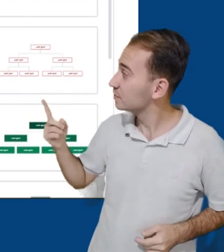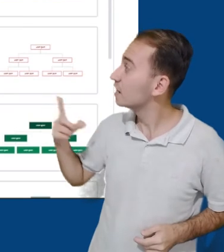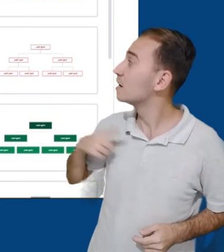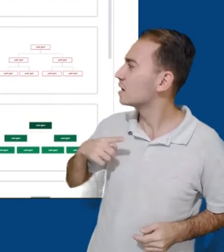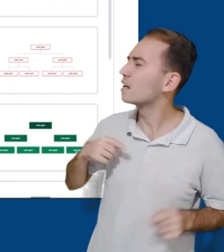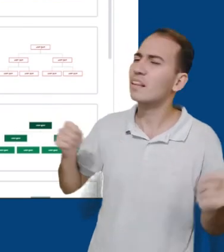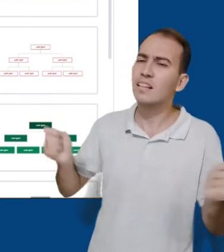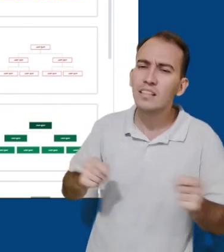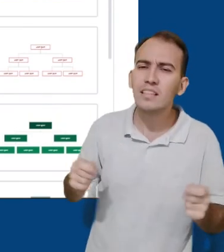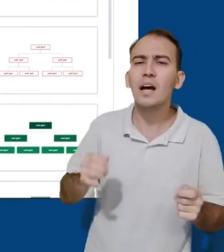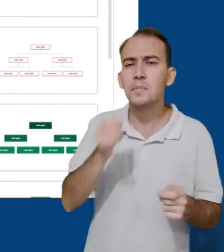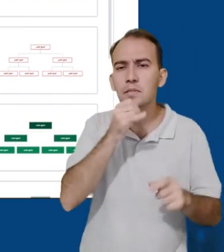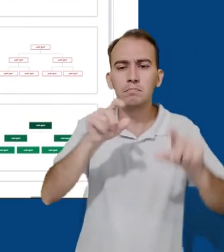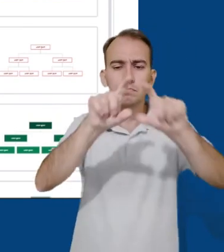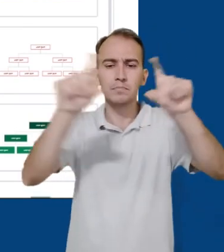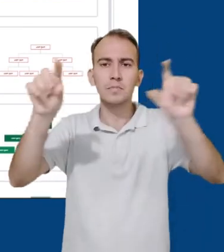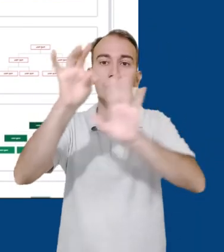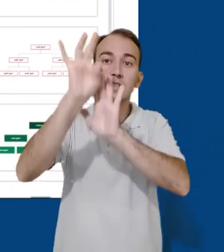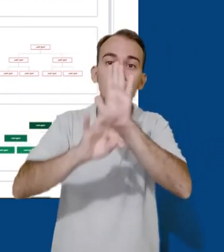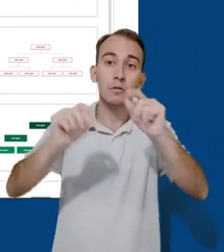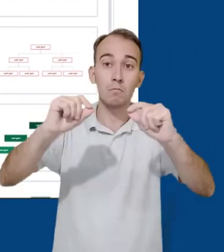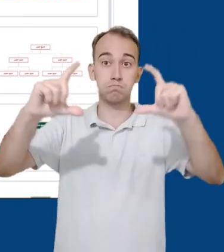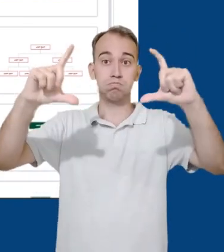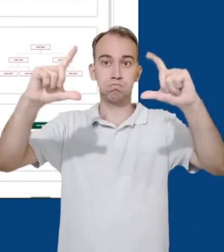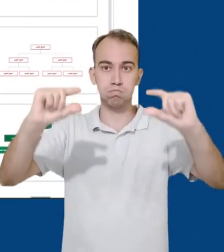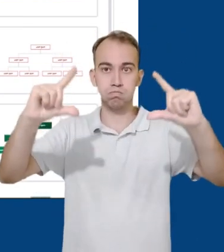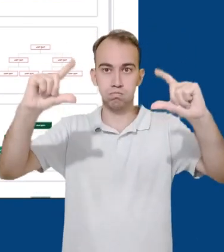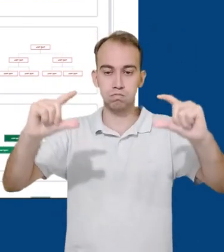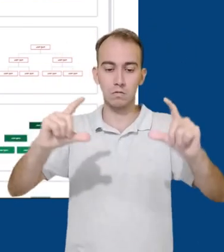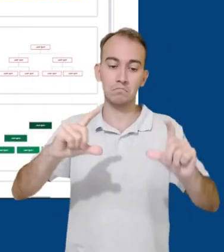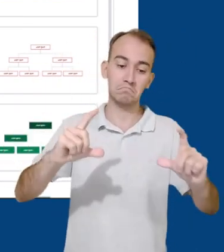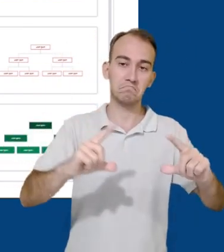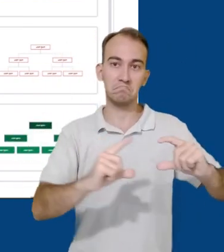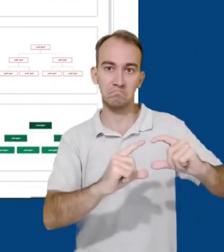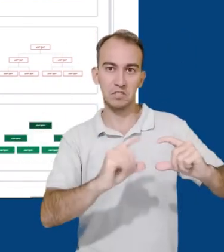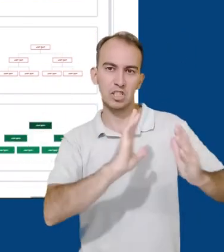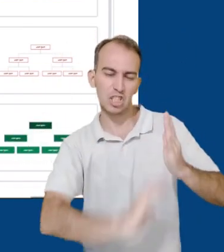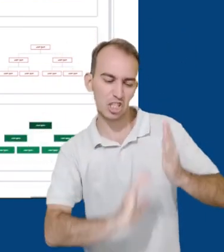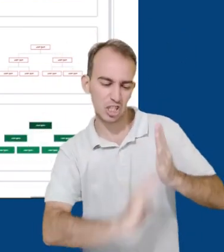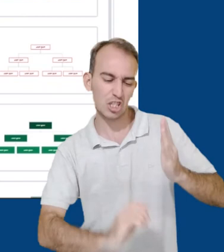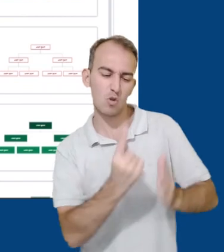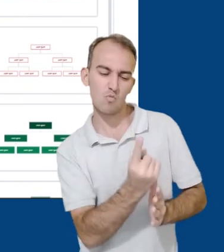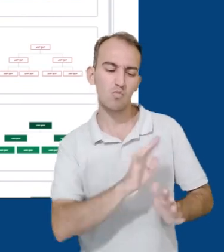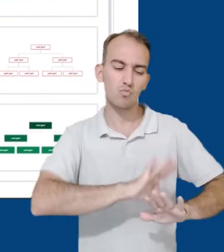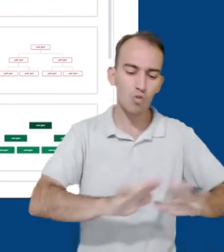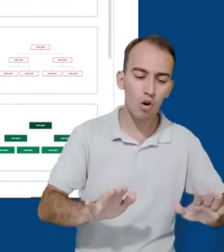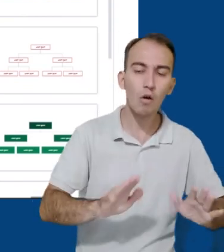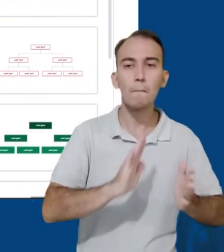nossa apresentação, podemos editar as caixas individualmente e redimensionar o diagrama todo.